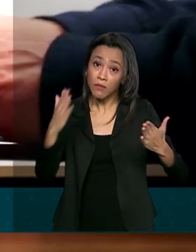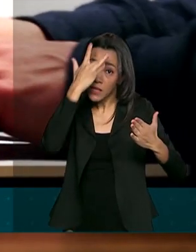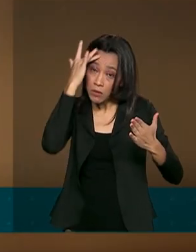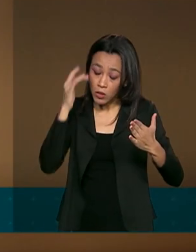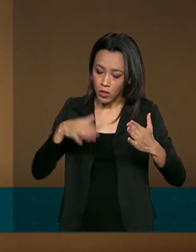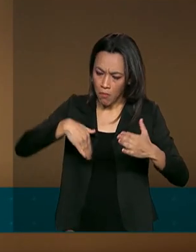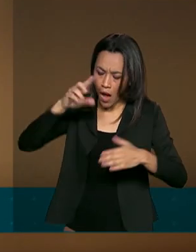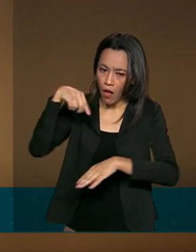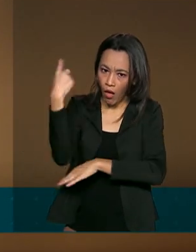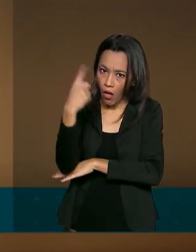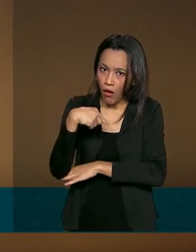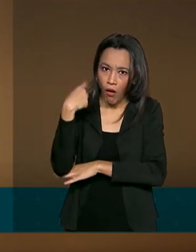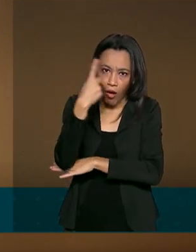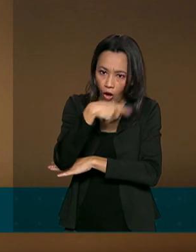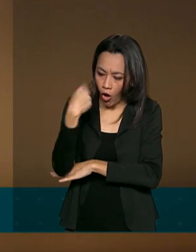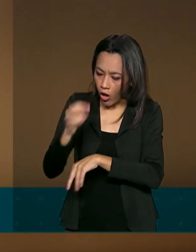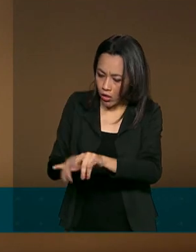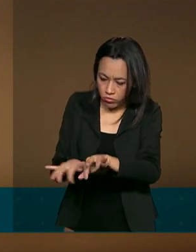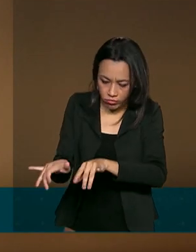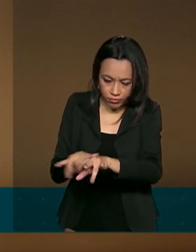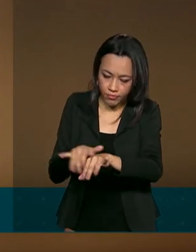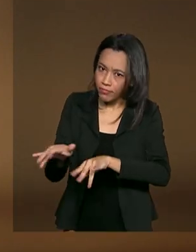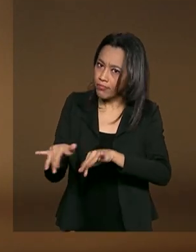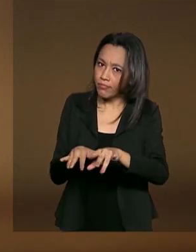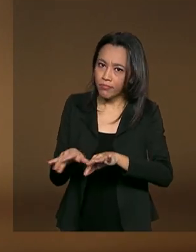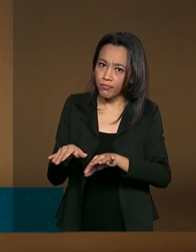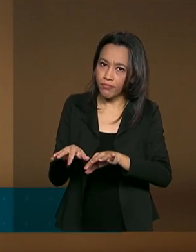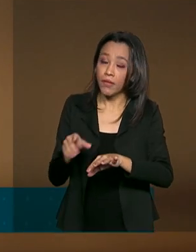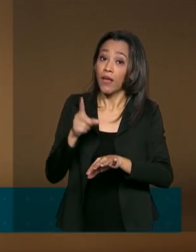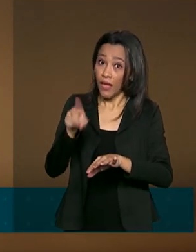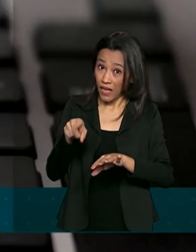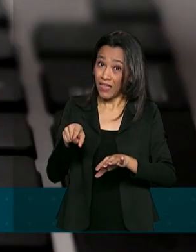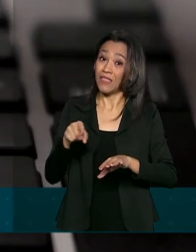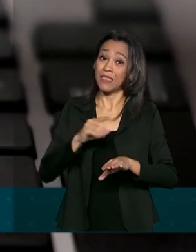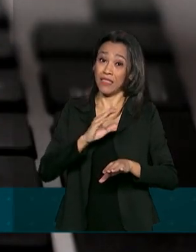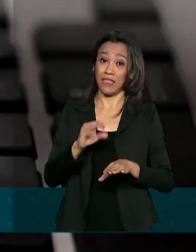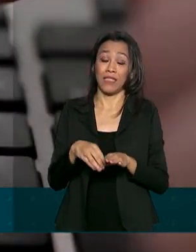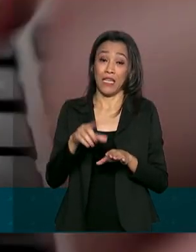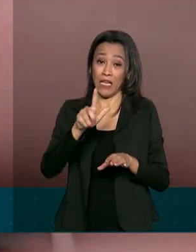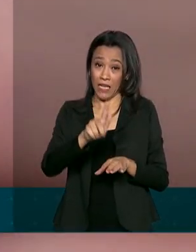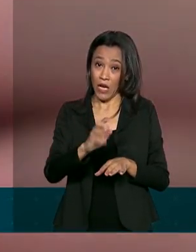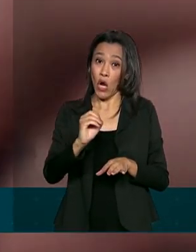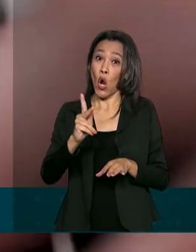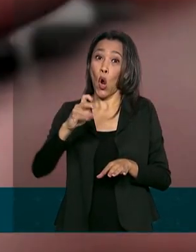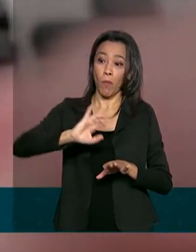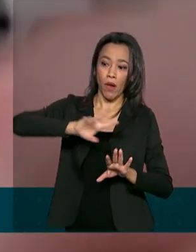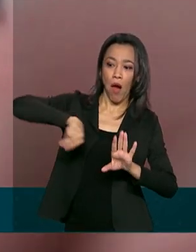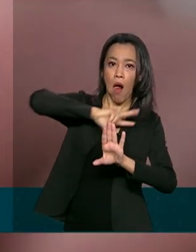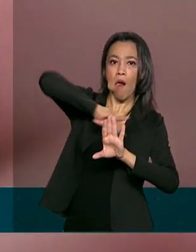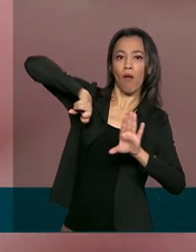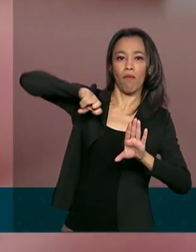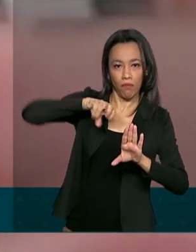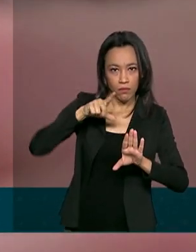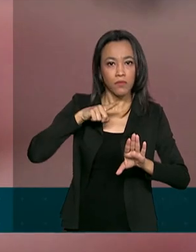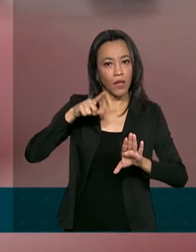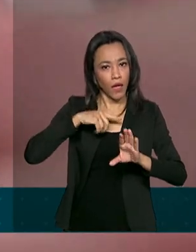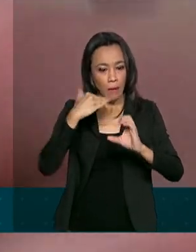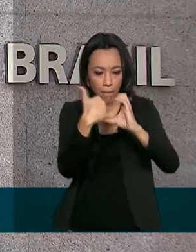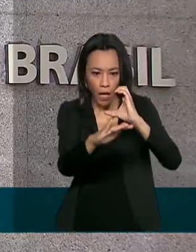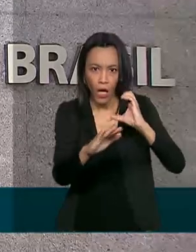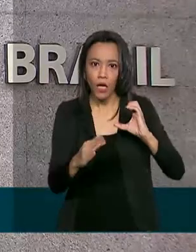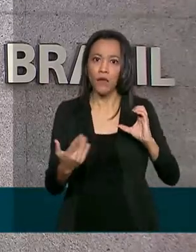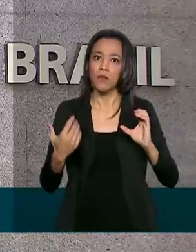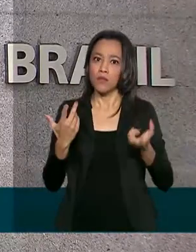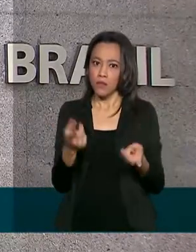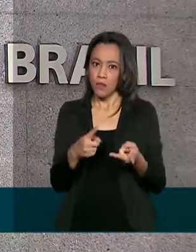computador ou no celular por mais tempo, um golpe comum são mensagens e e-mails fraudulentos, que